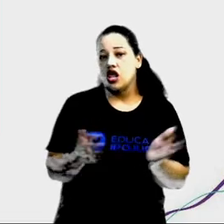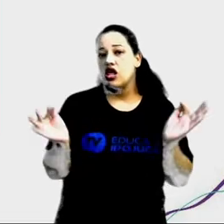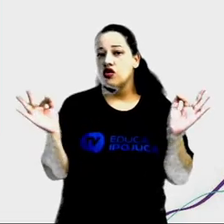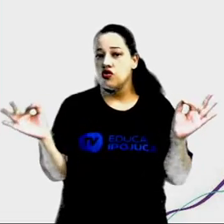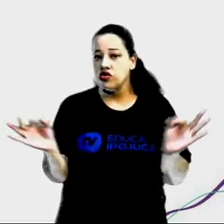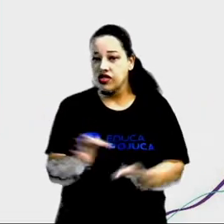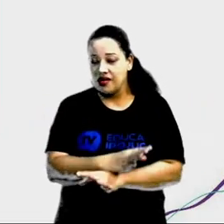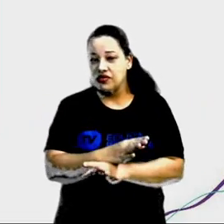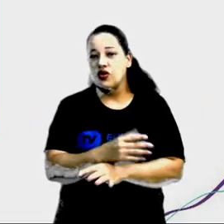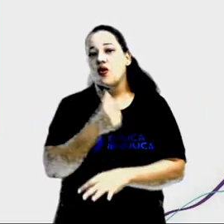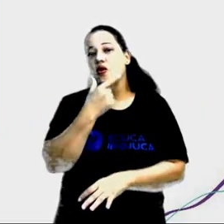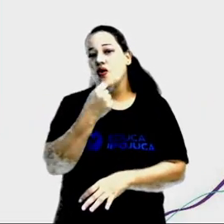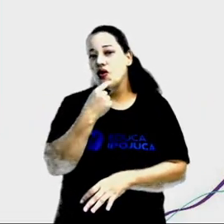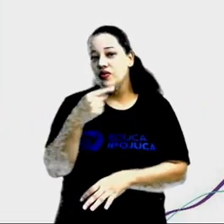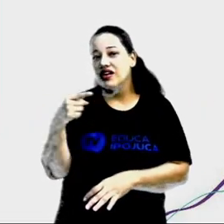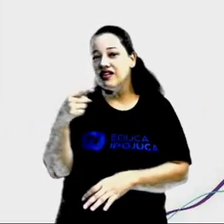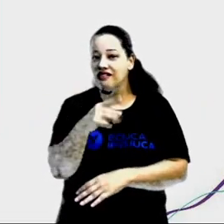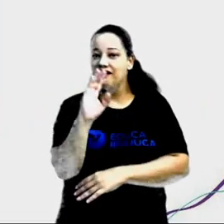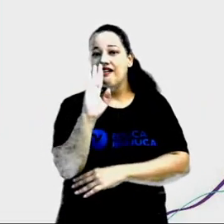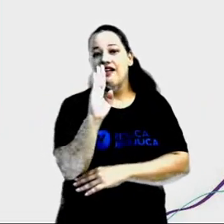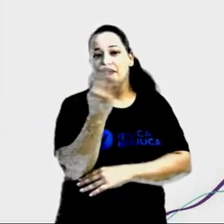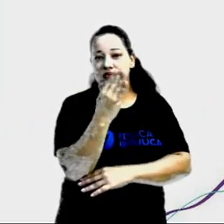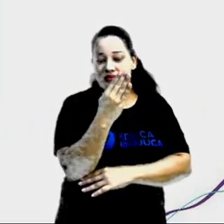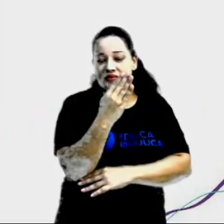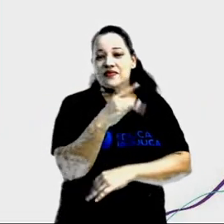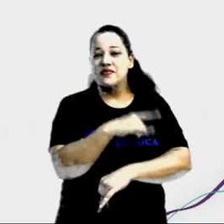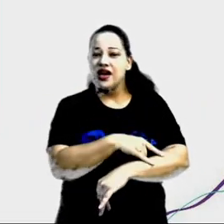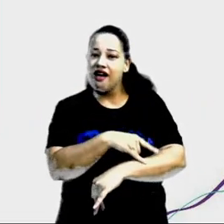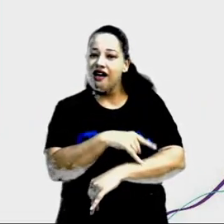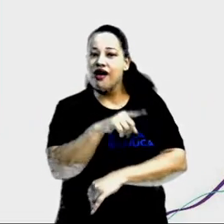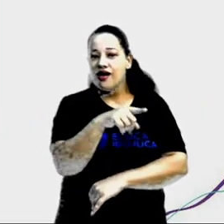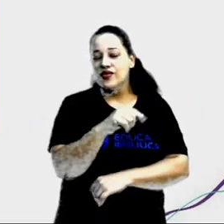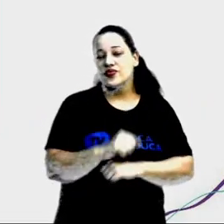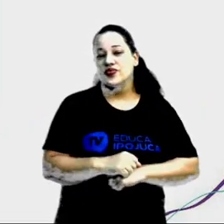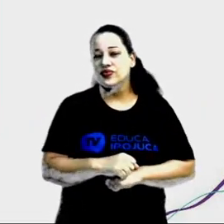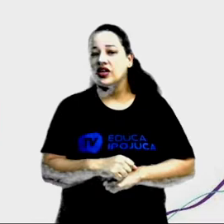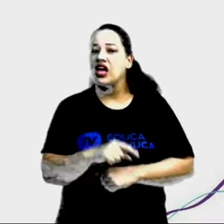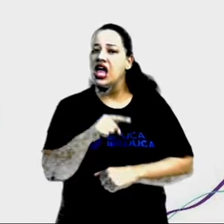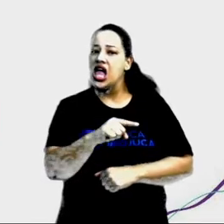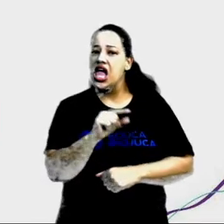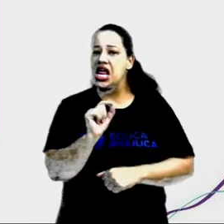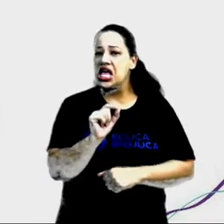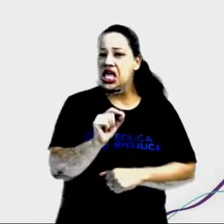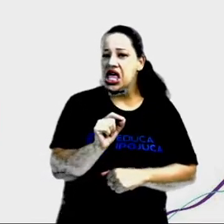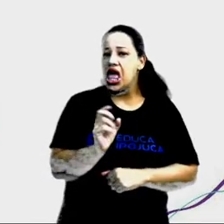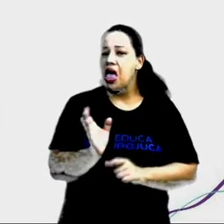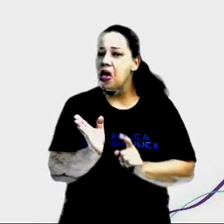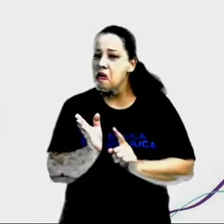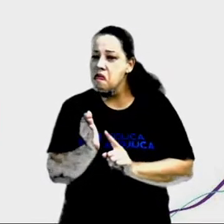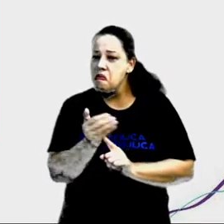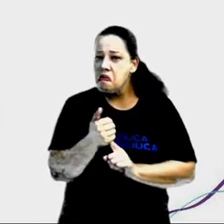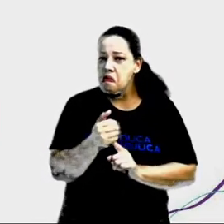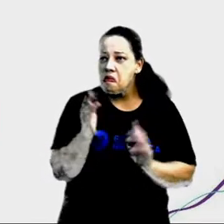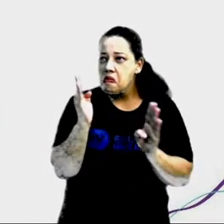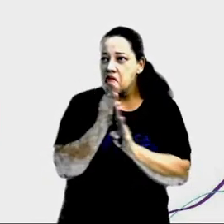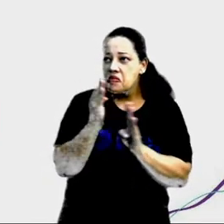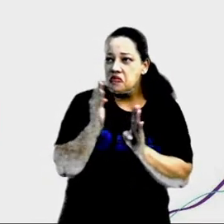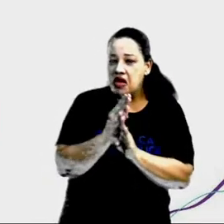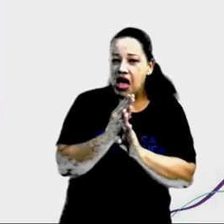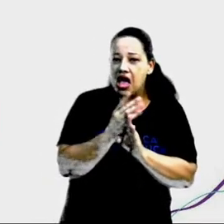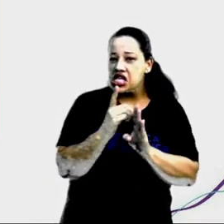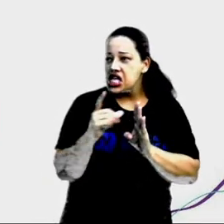banheiro novamente. Quem será essa pessoa misteriosa? Que saiu de casa, fez tantas viagens,